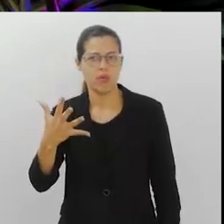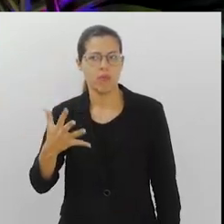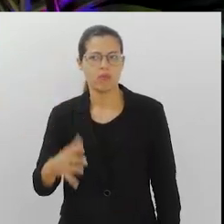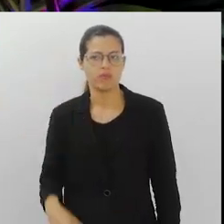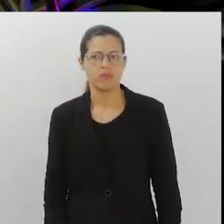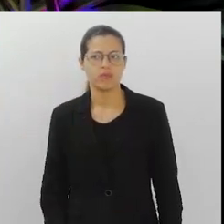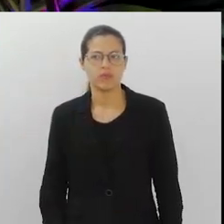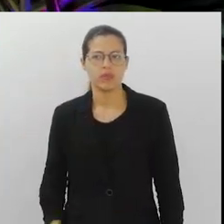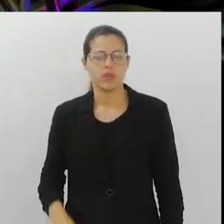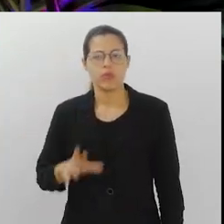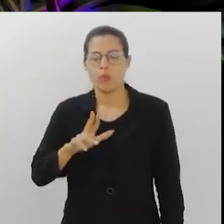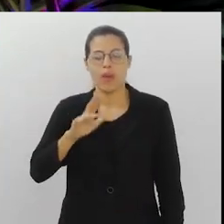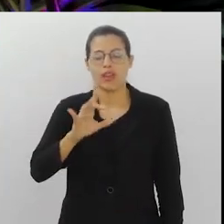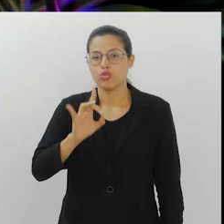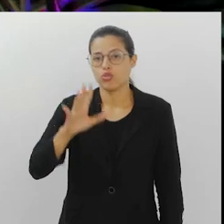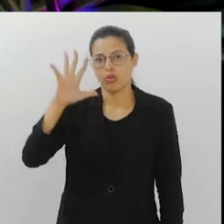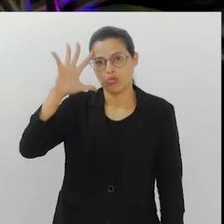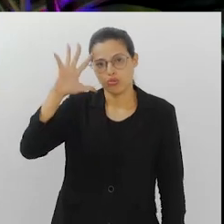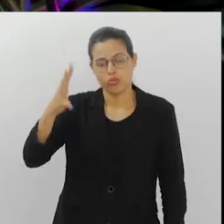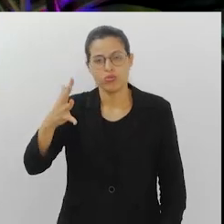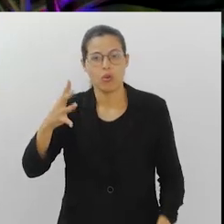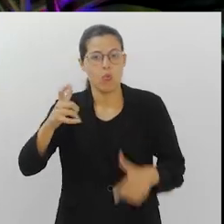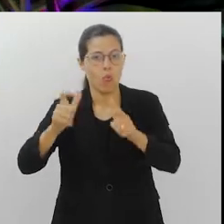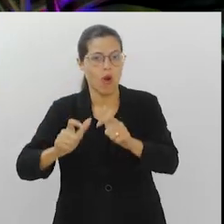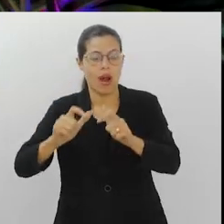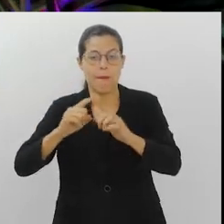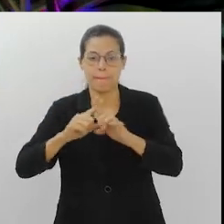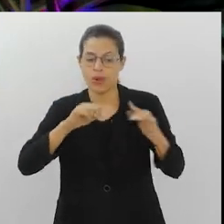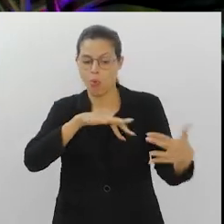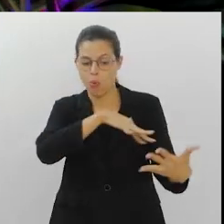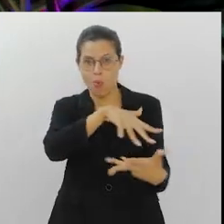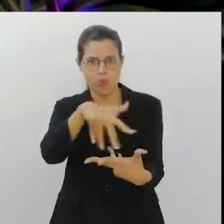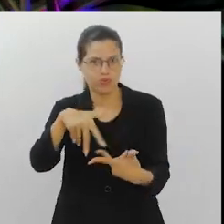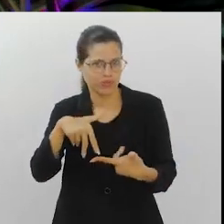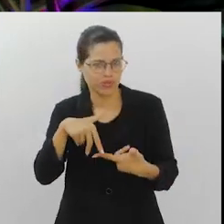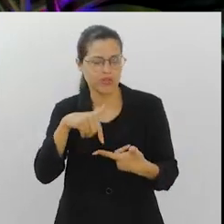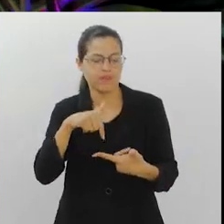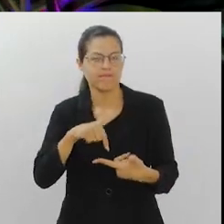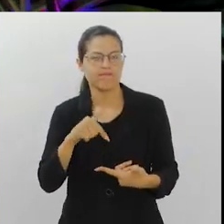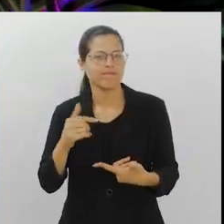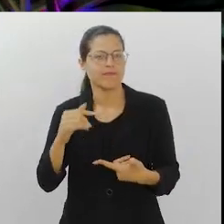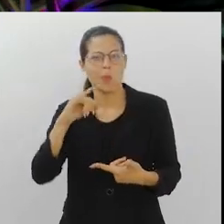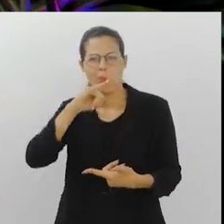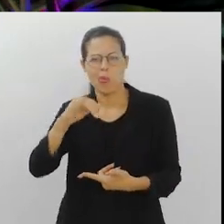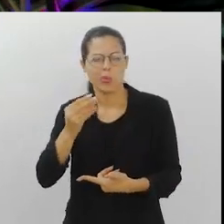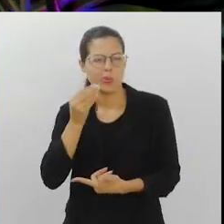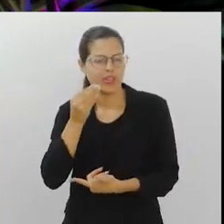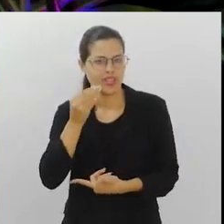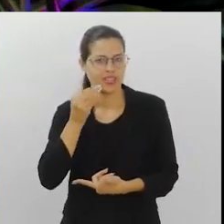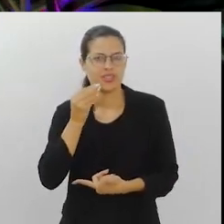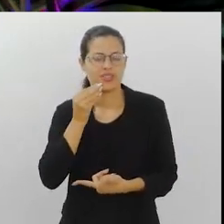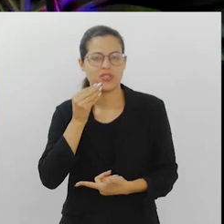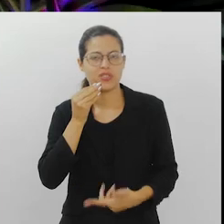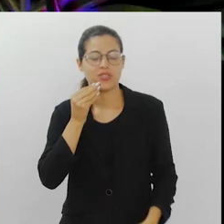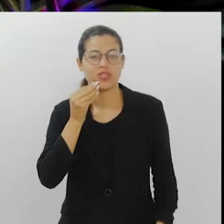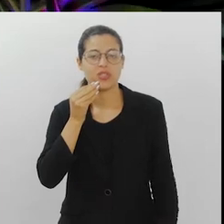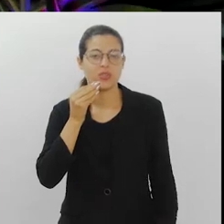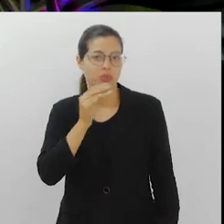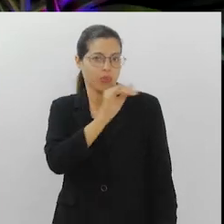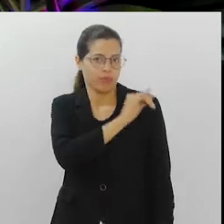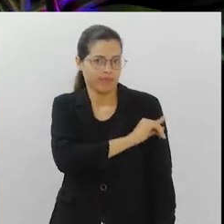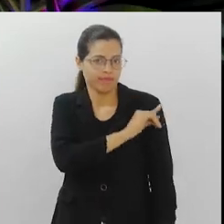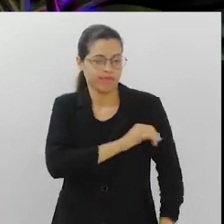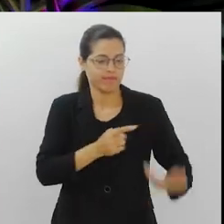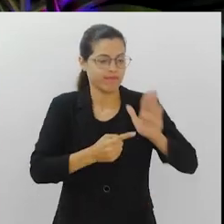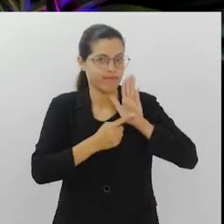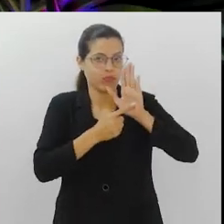locais, mas soluções globais. Então, nessa oportunidade, o